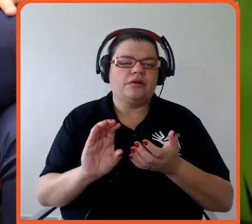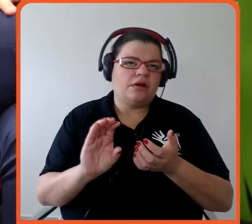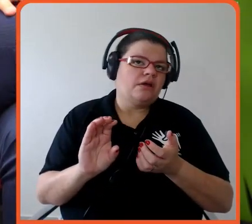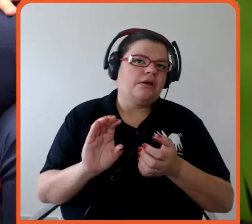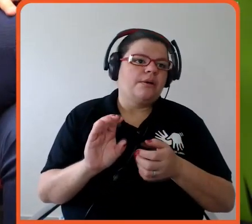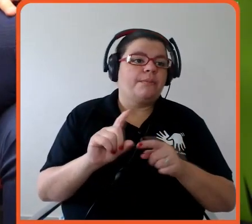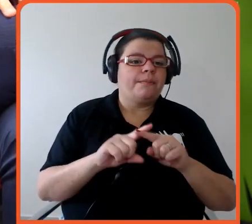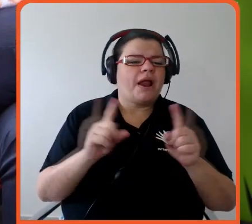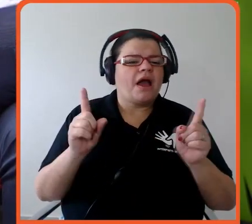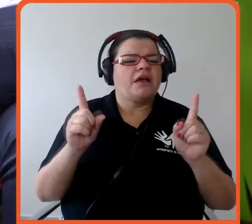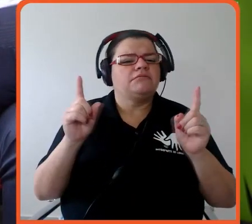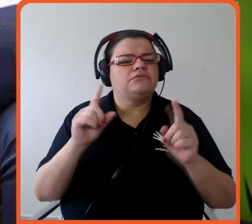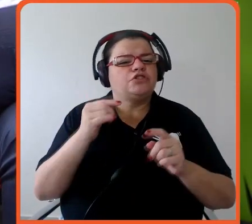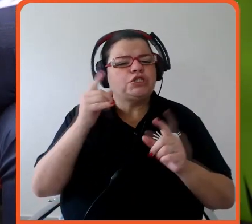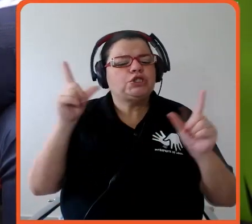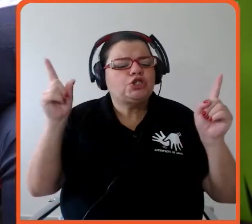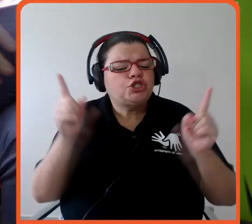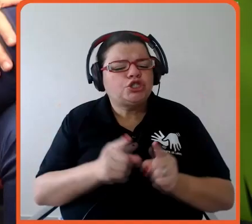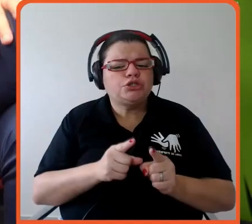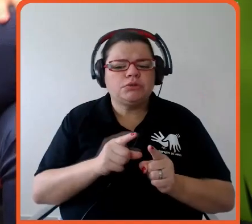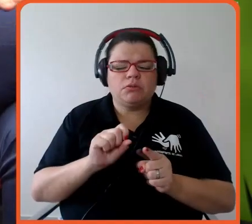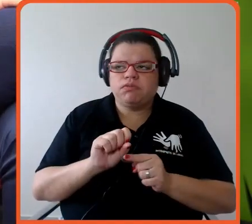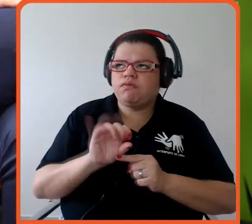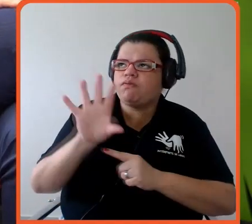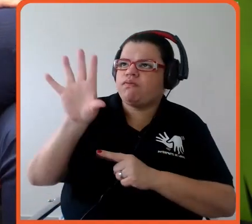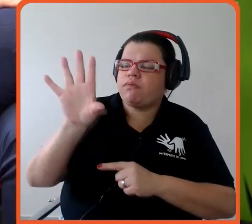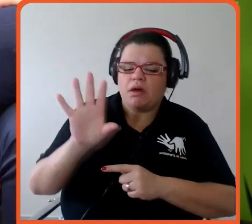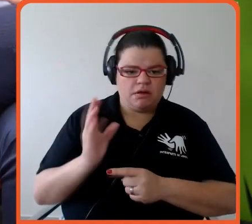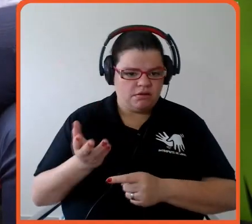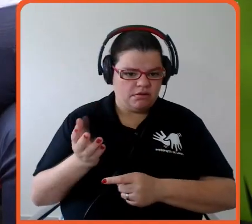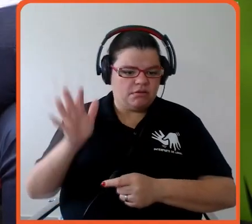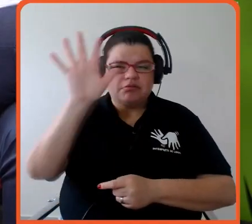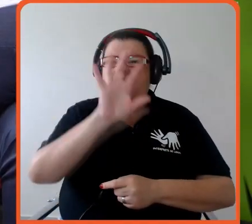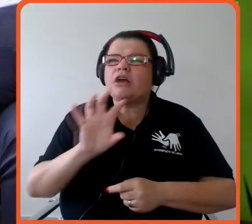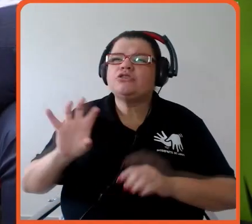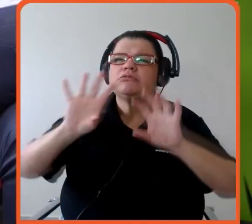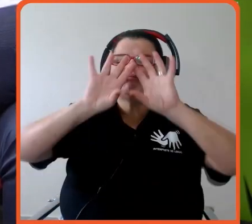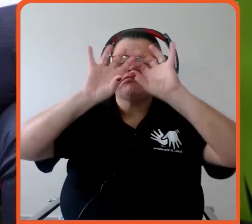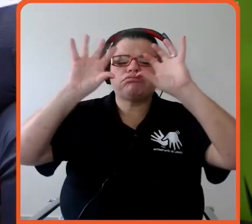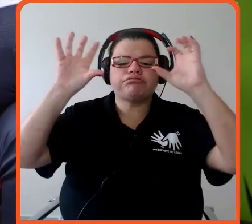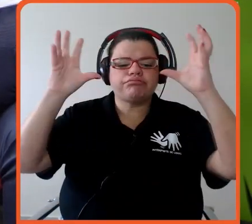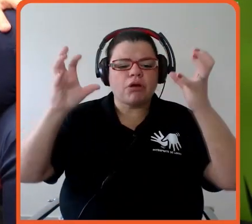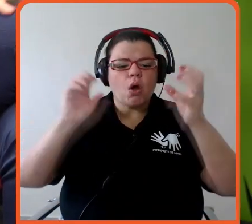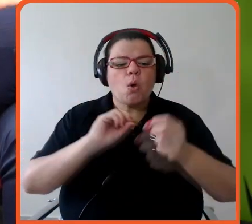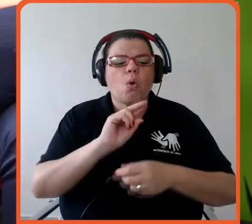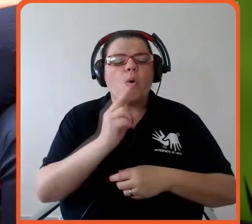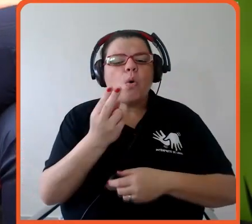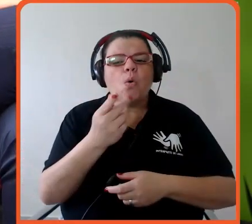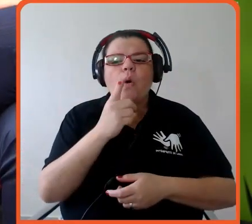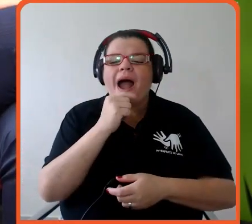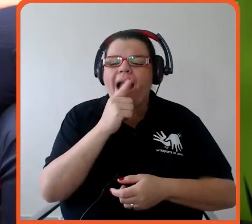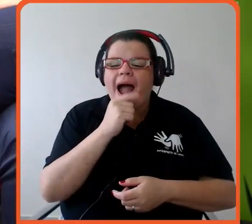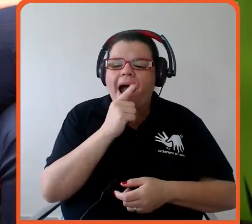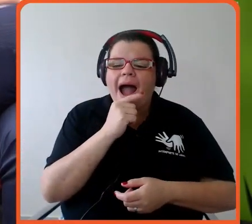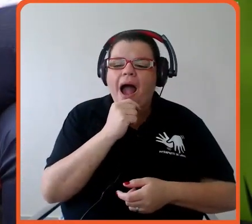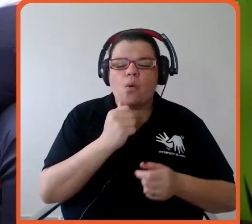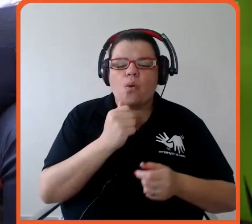fazer uma escolha de um investimento para tratamento de águas, o que você vai entregar para aquela comunidade que você está inserido,